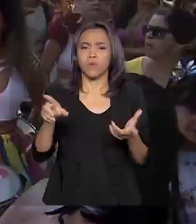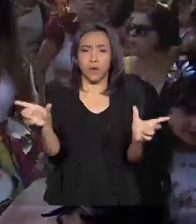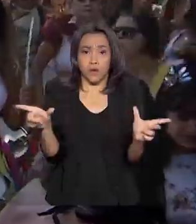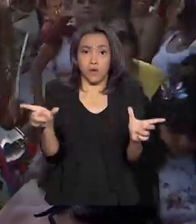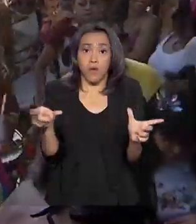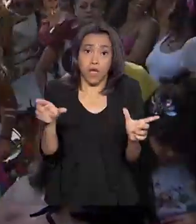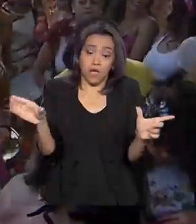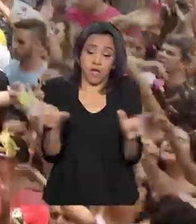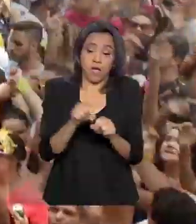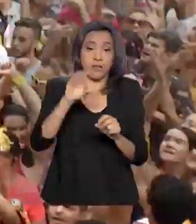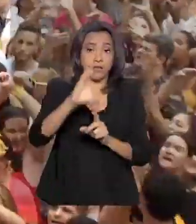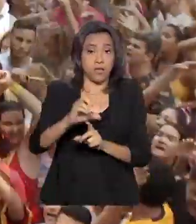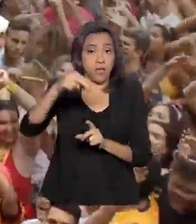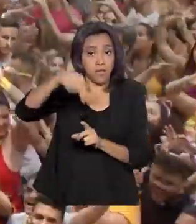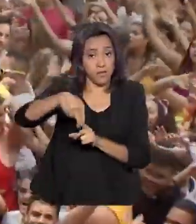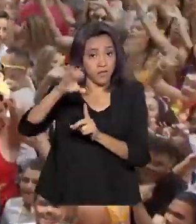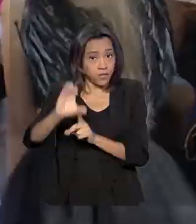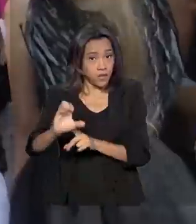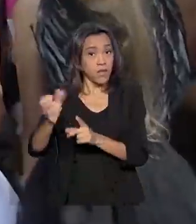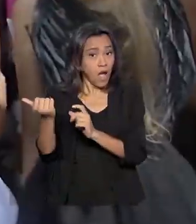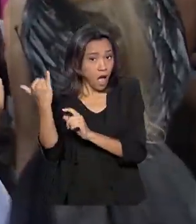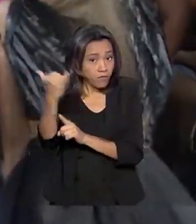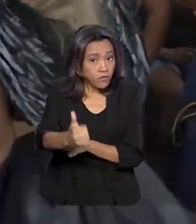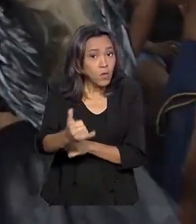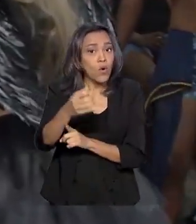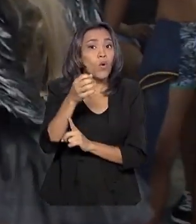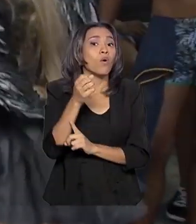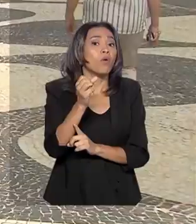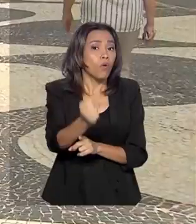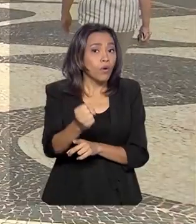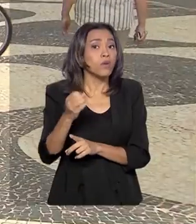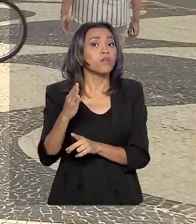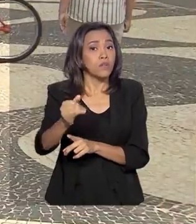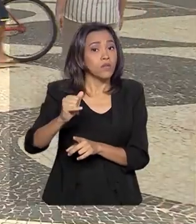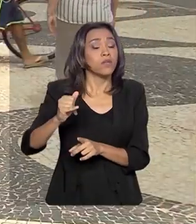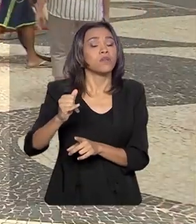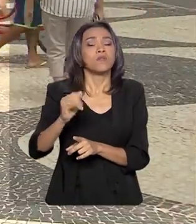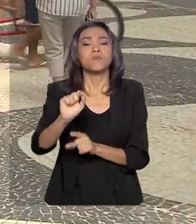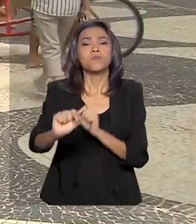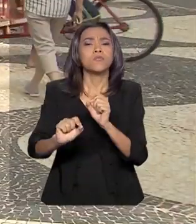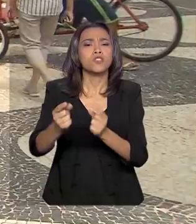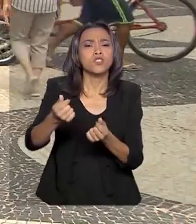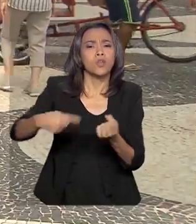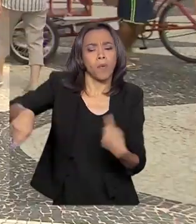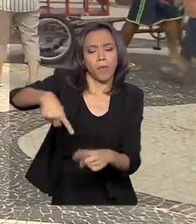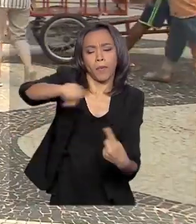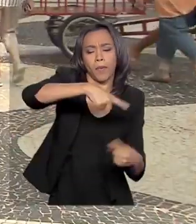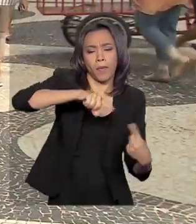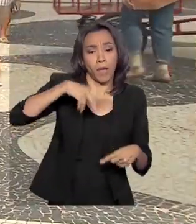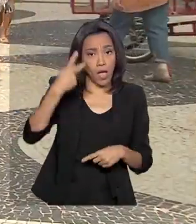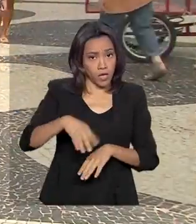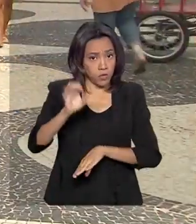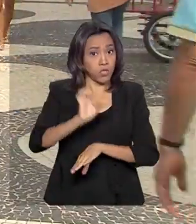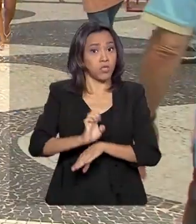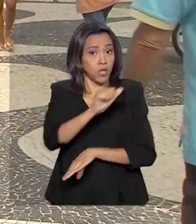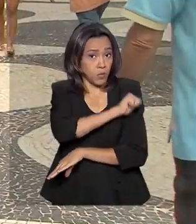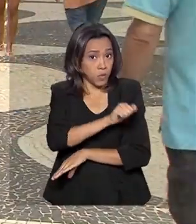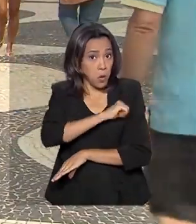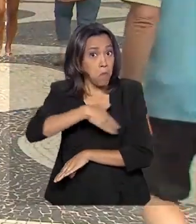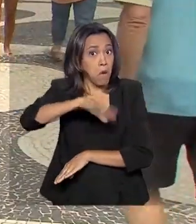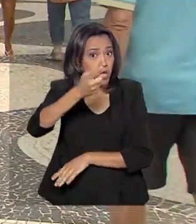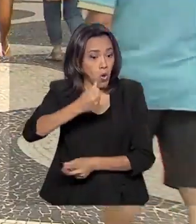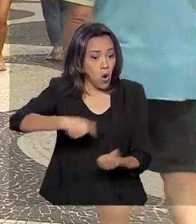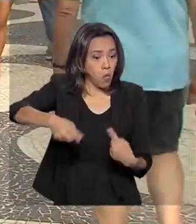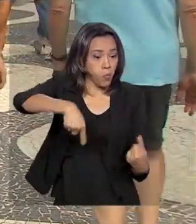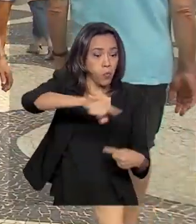movimentados 8 bilhões de reais na economia. O Estado do Rio é o que mais arrecada durante o Carnaval, seguido por São